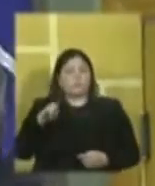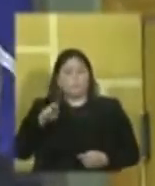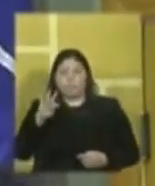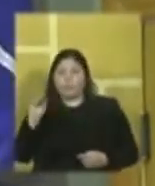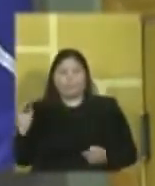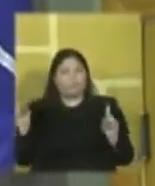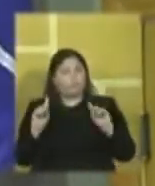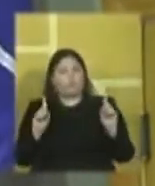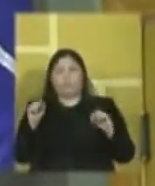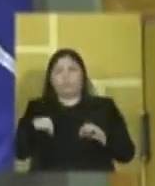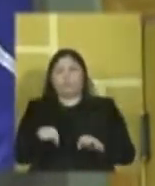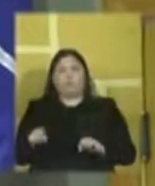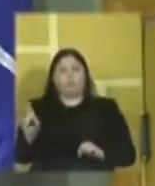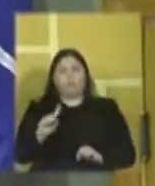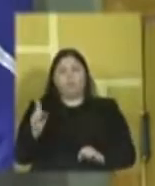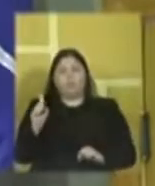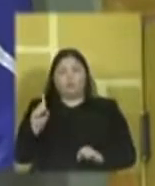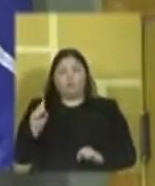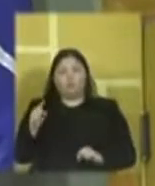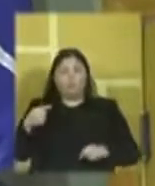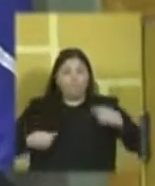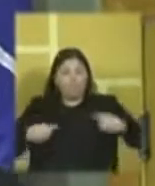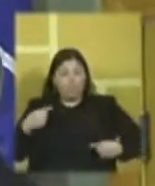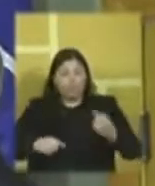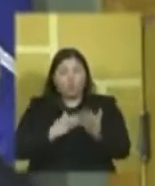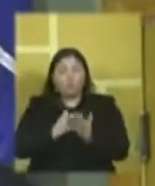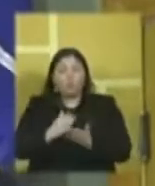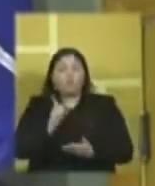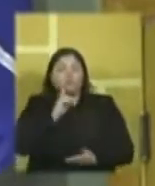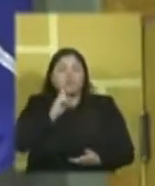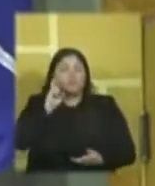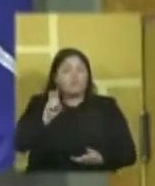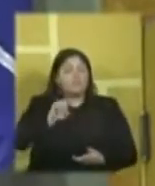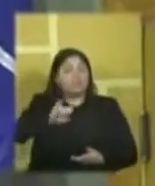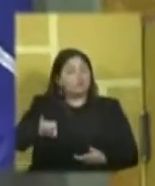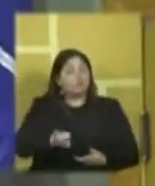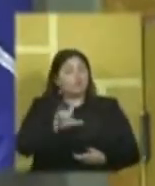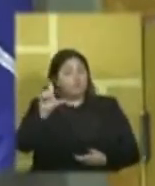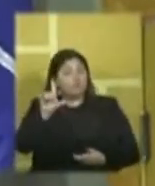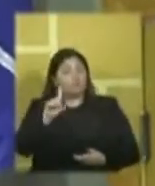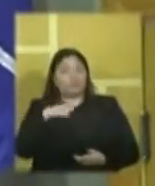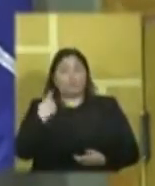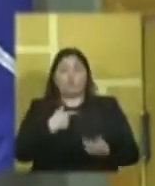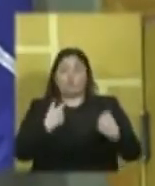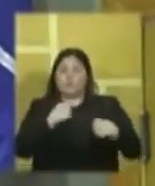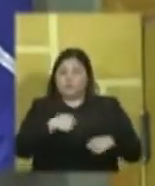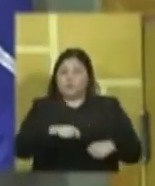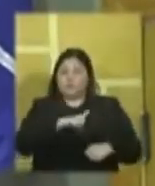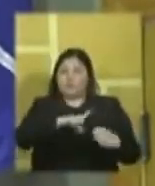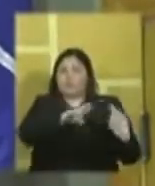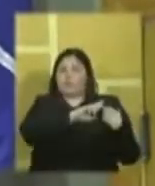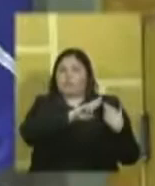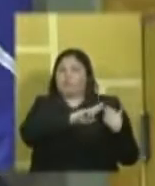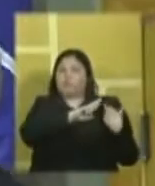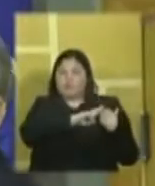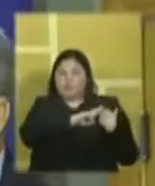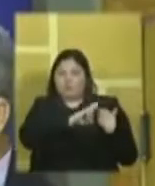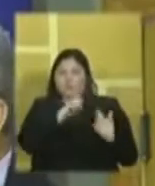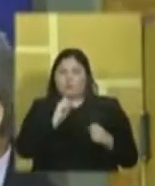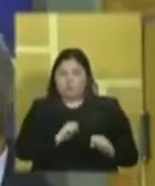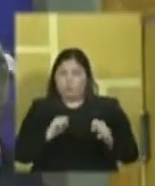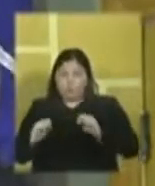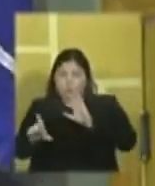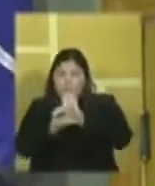O embate político começa a partir de 5 de julho. Nós temos que ter mais responsabilidade. E o poder exativo